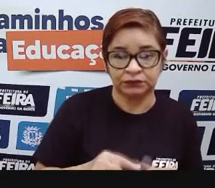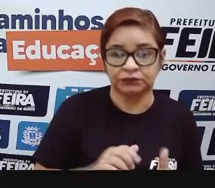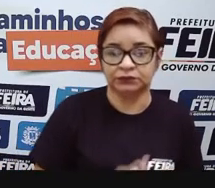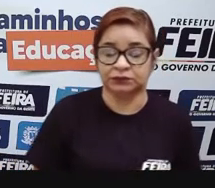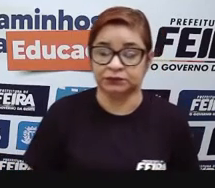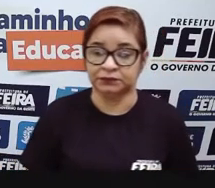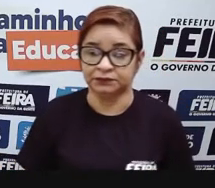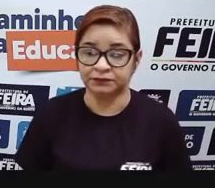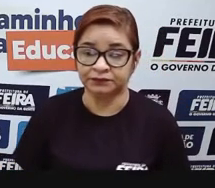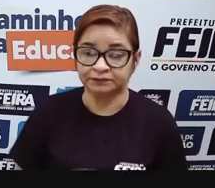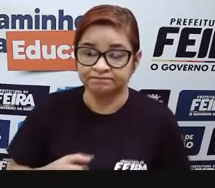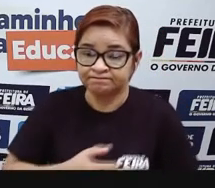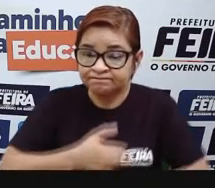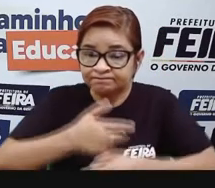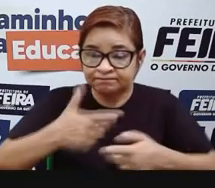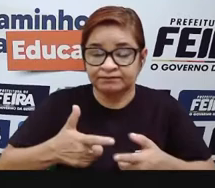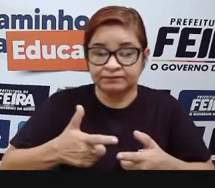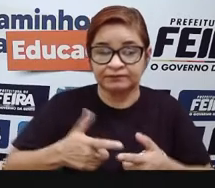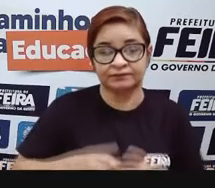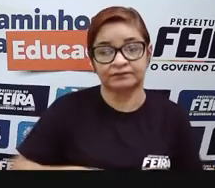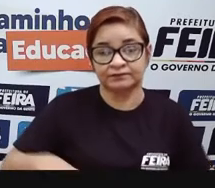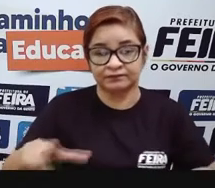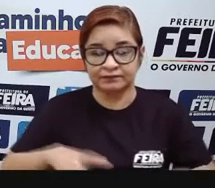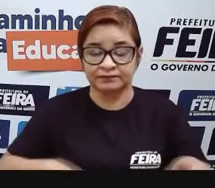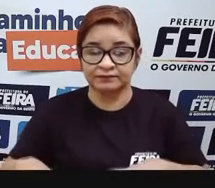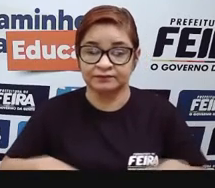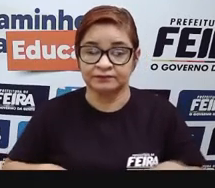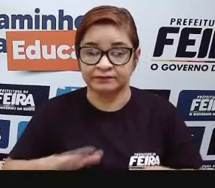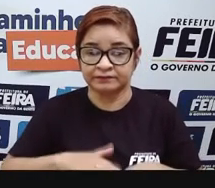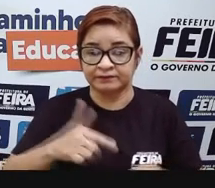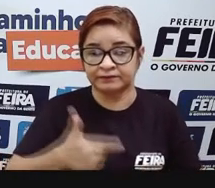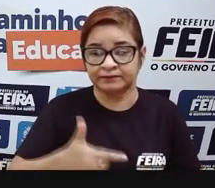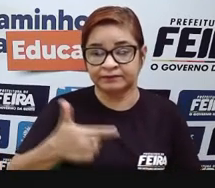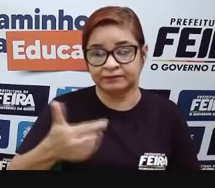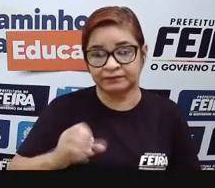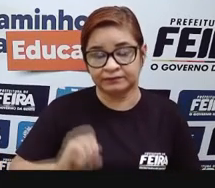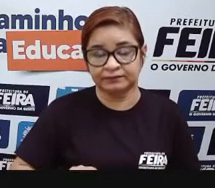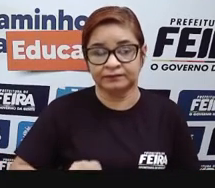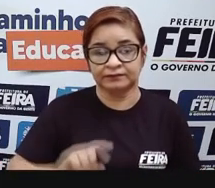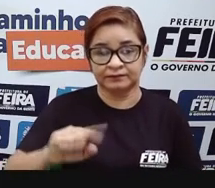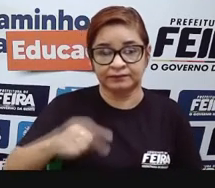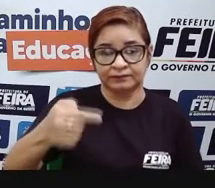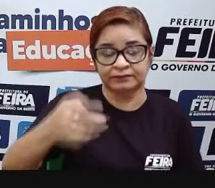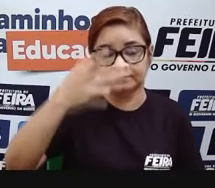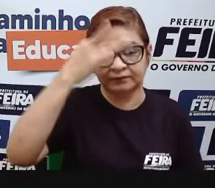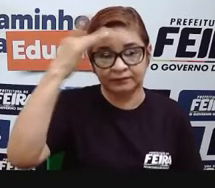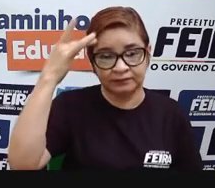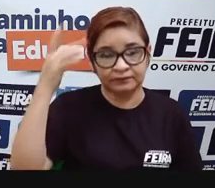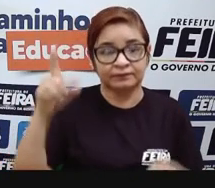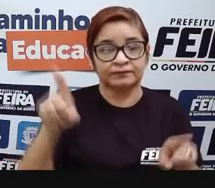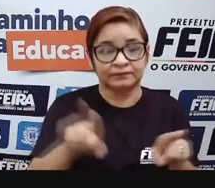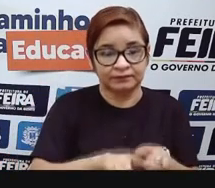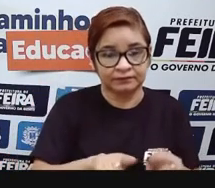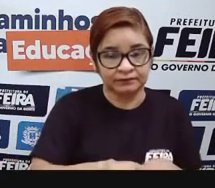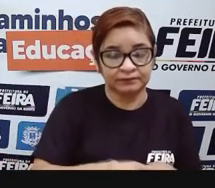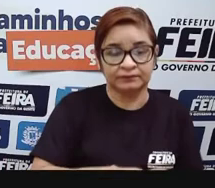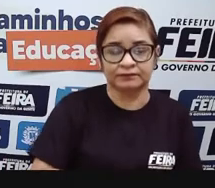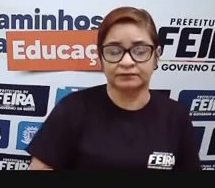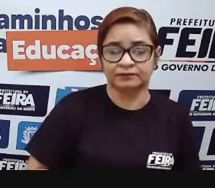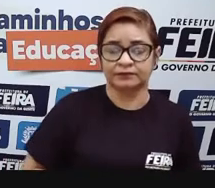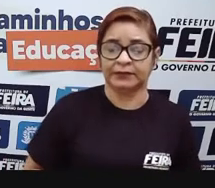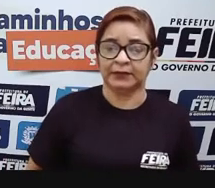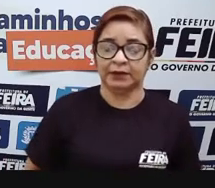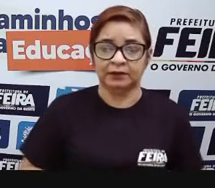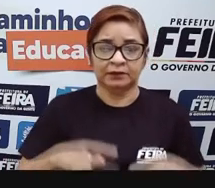empregos diretos e mais de 120 mil empregos indiretos. Então, a força da nossa cidade, que, na verdade, está